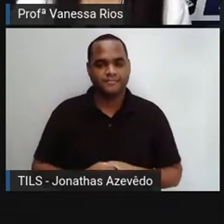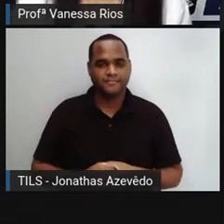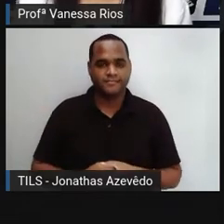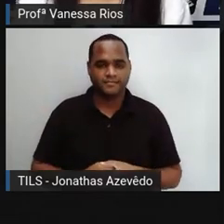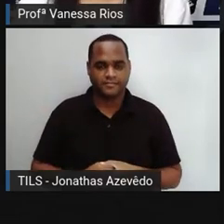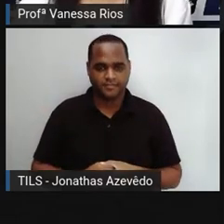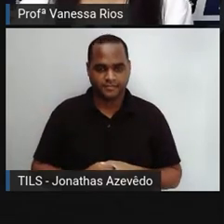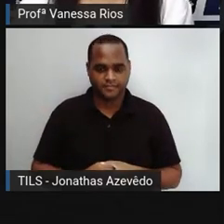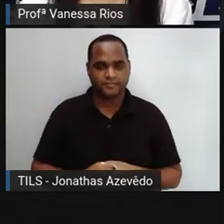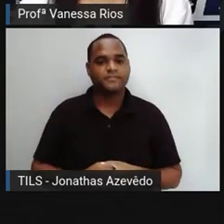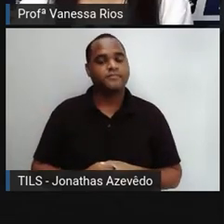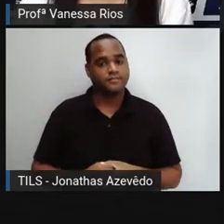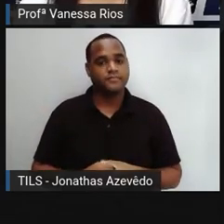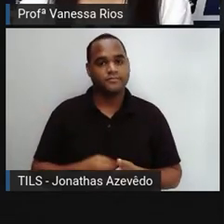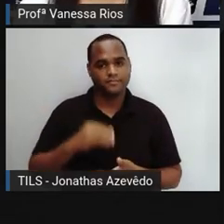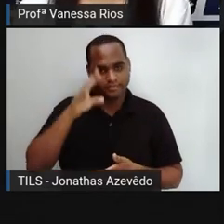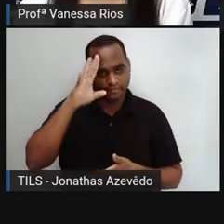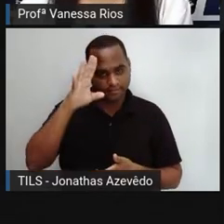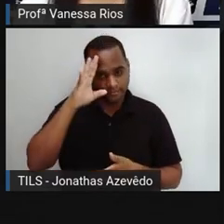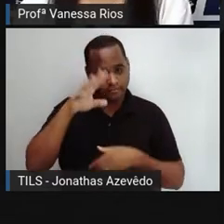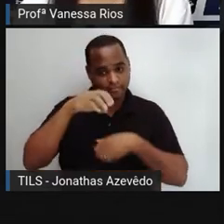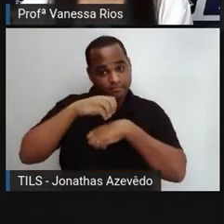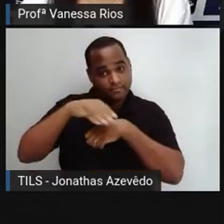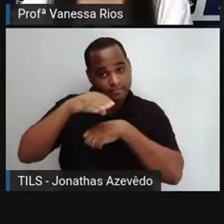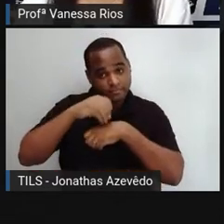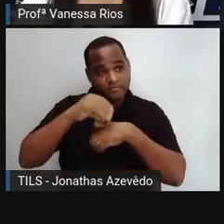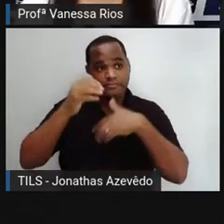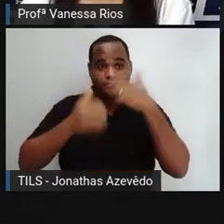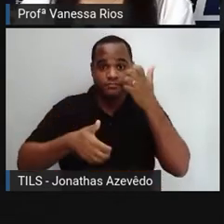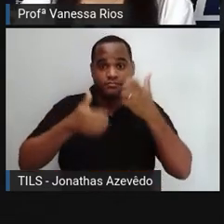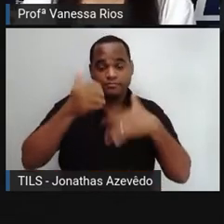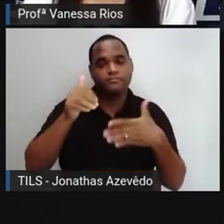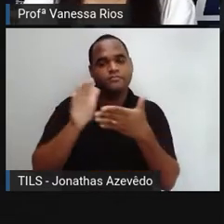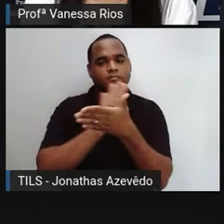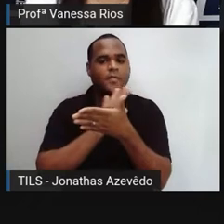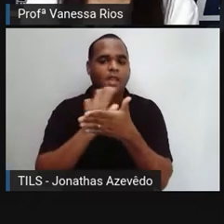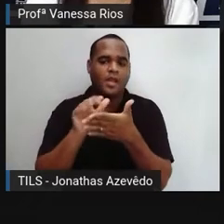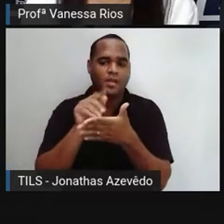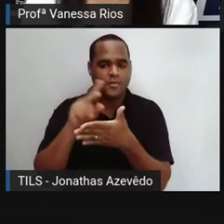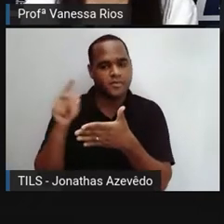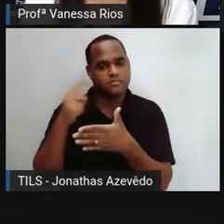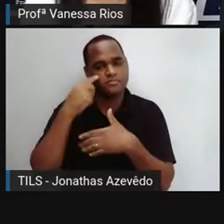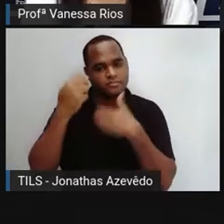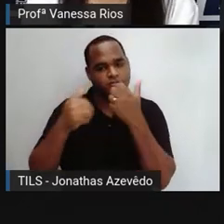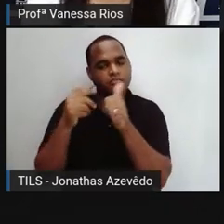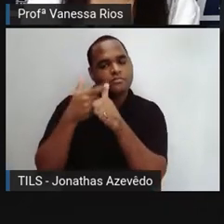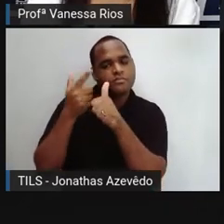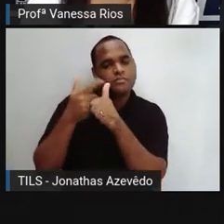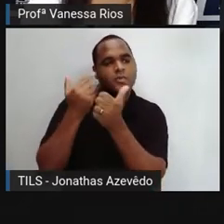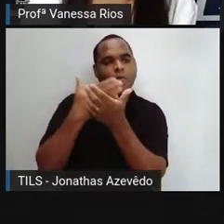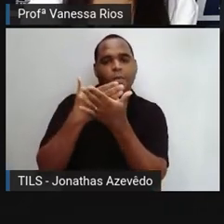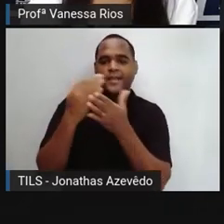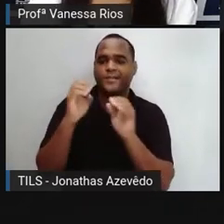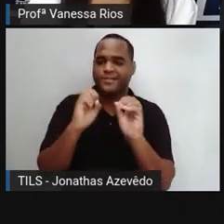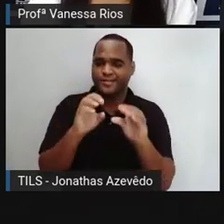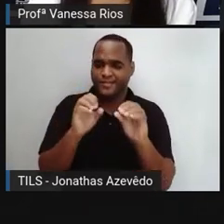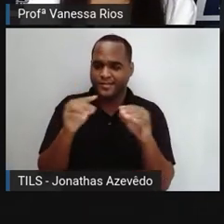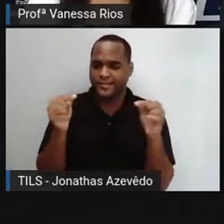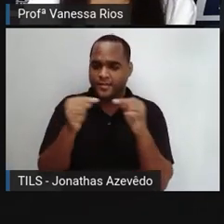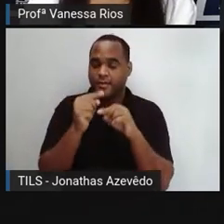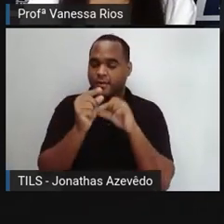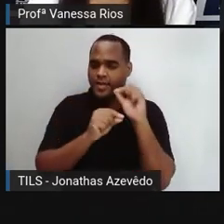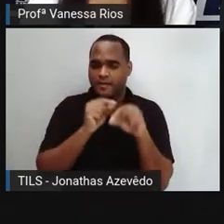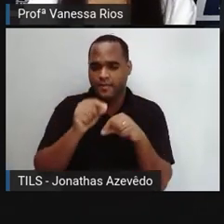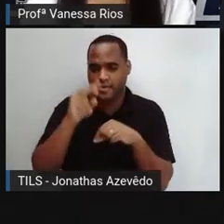E aí, para pensar, a Pró aí esses questionamentos que a Pró realizou no início aí da aula anterior. Não sei se vocês